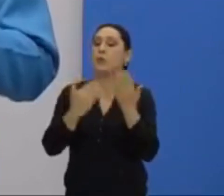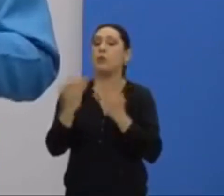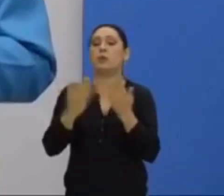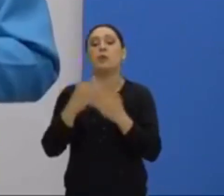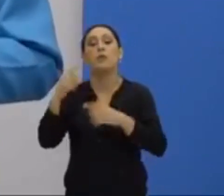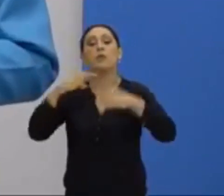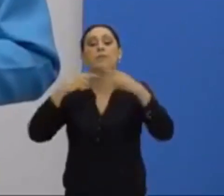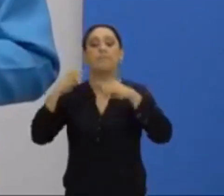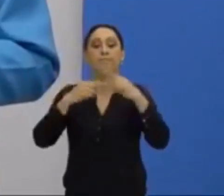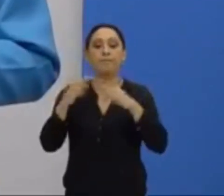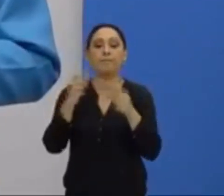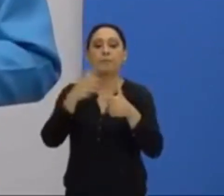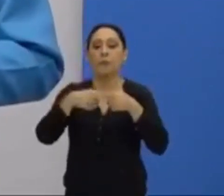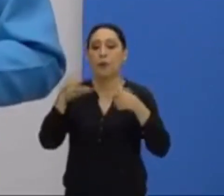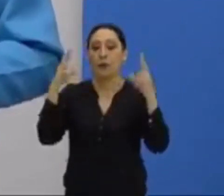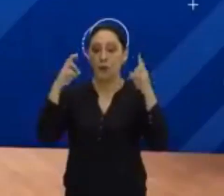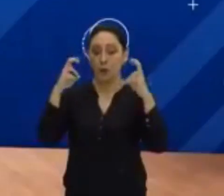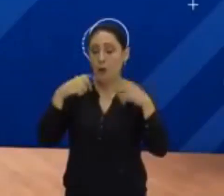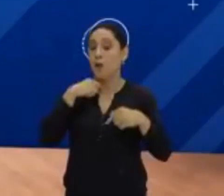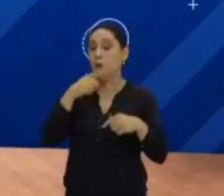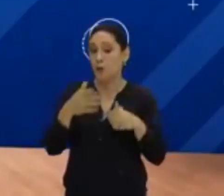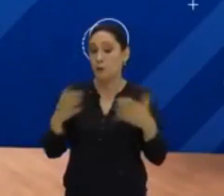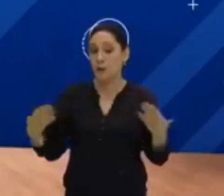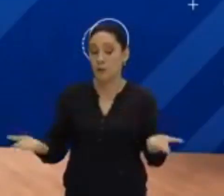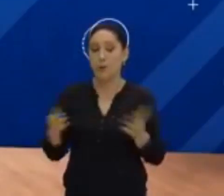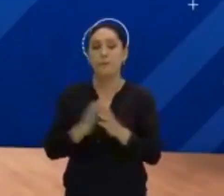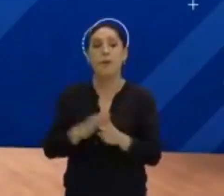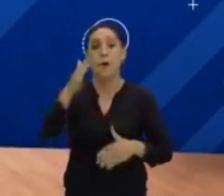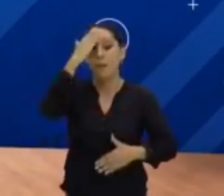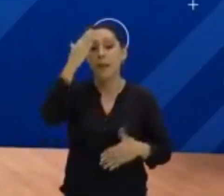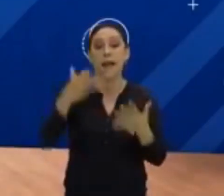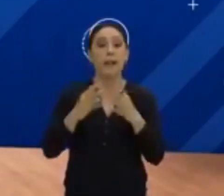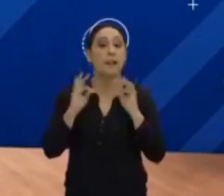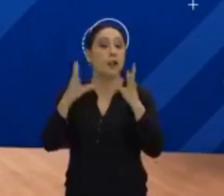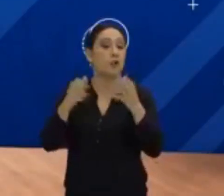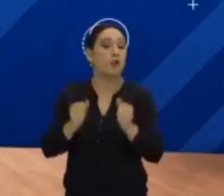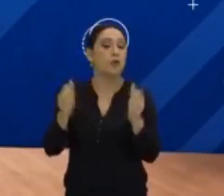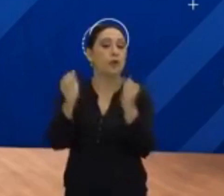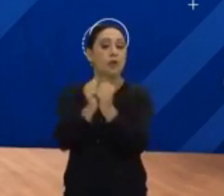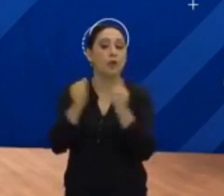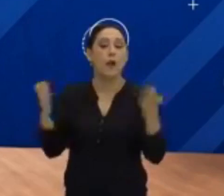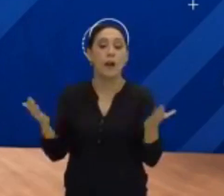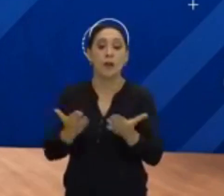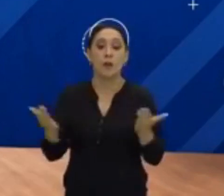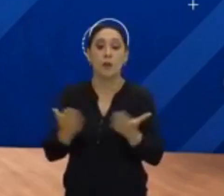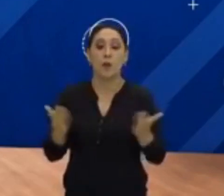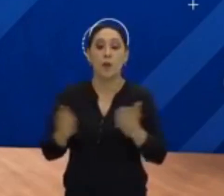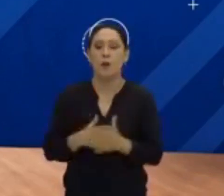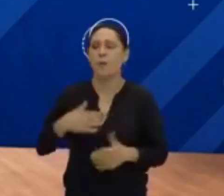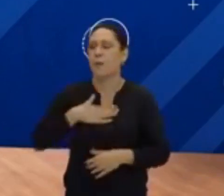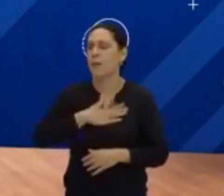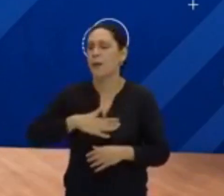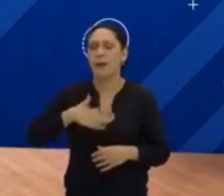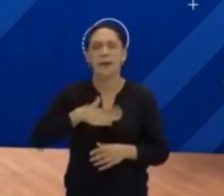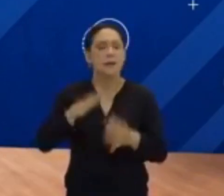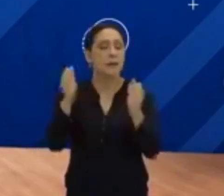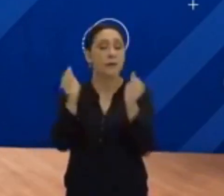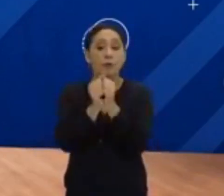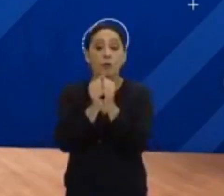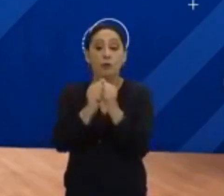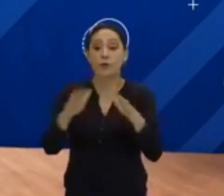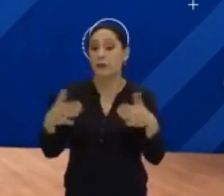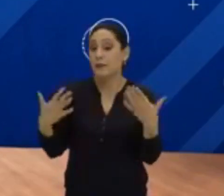dialoga acerca dessa sua dúvida. Tá bom? Obrigado a todos que estiveram conosco até agora. É uma satisfação estarmos juntos.